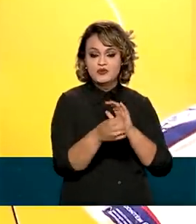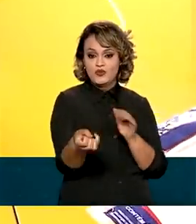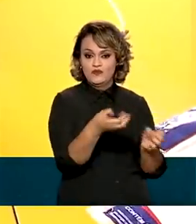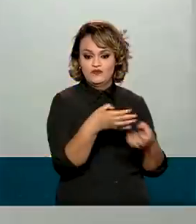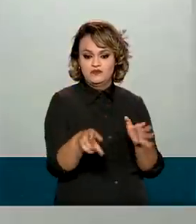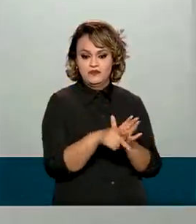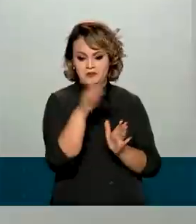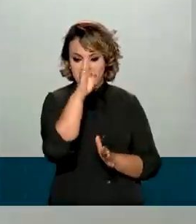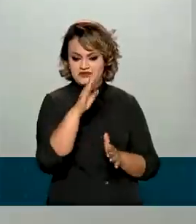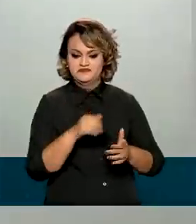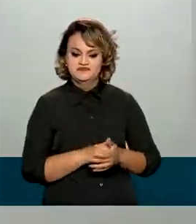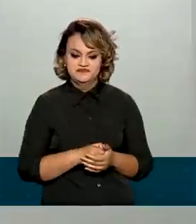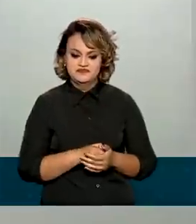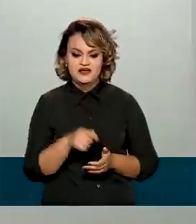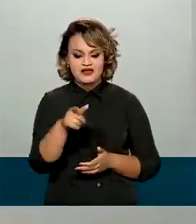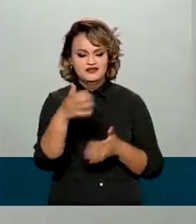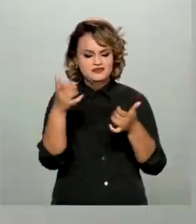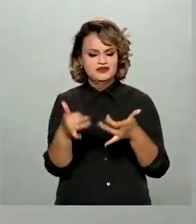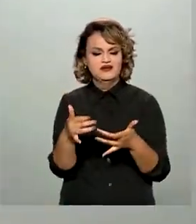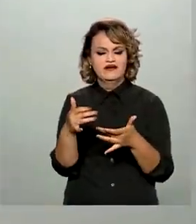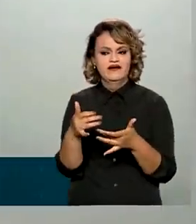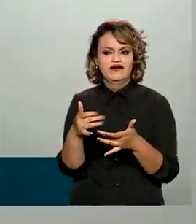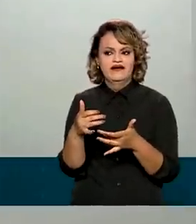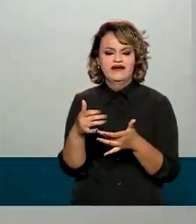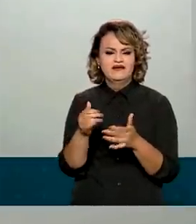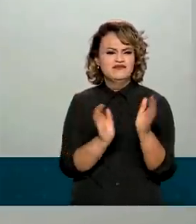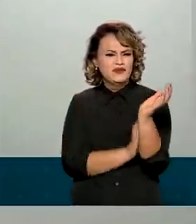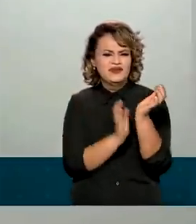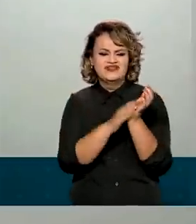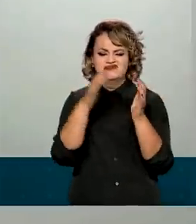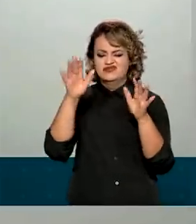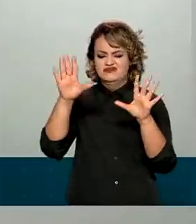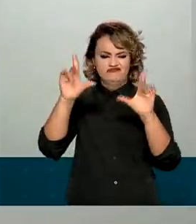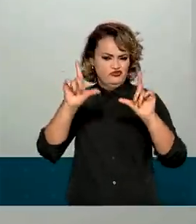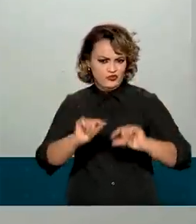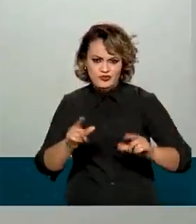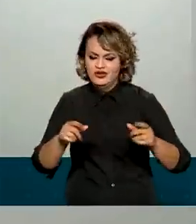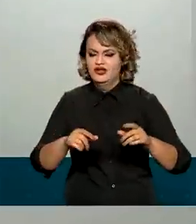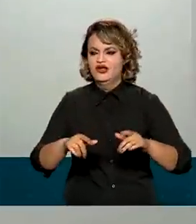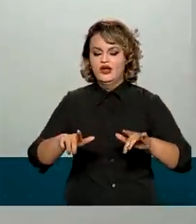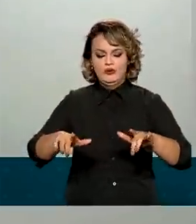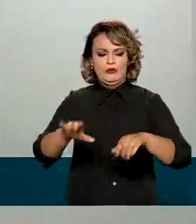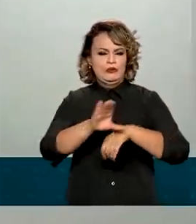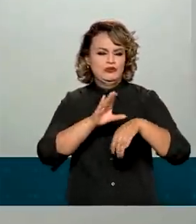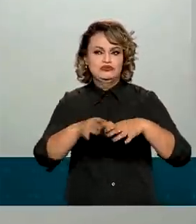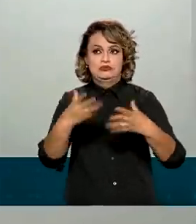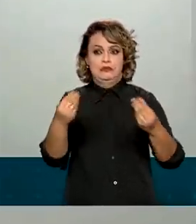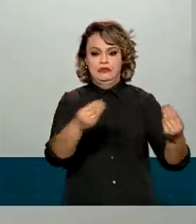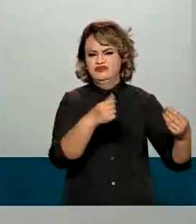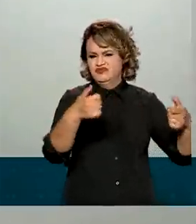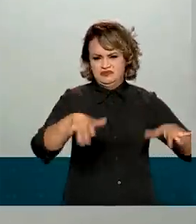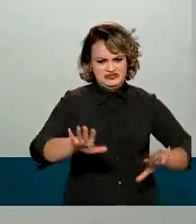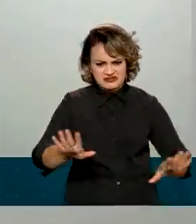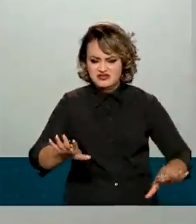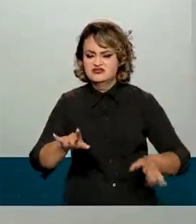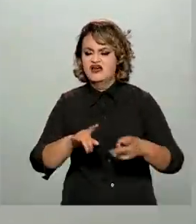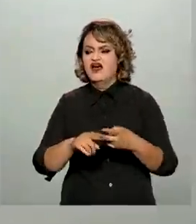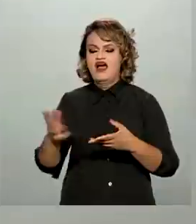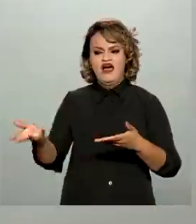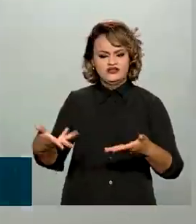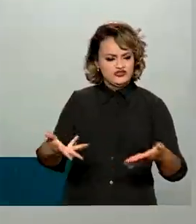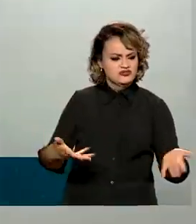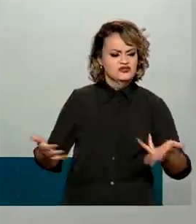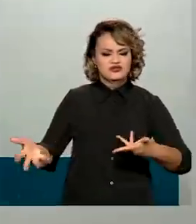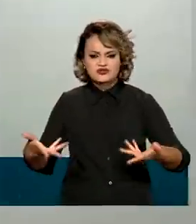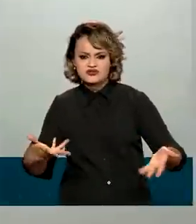para o país. Reduzindo custos para a obtenção de certificados, dispensando a necessidade de procurações, agilizando ainda